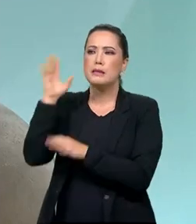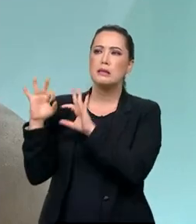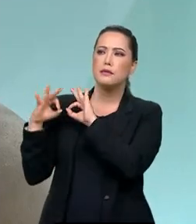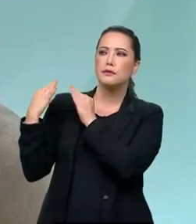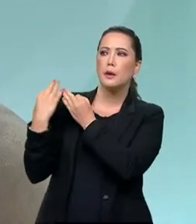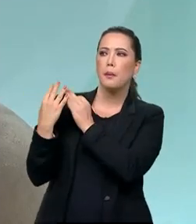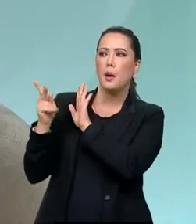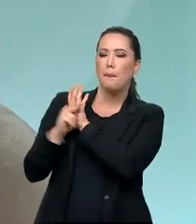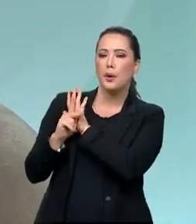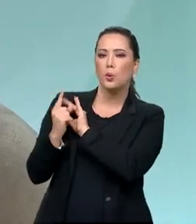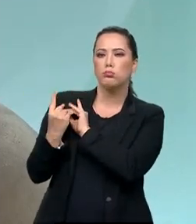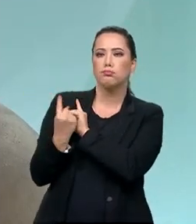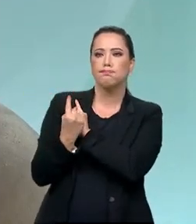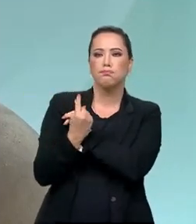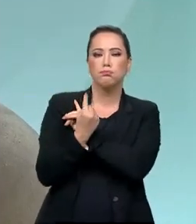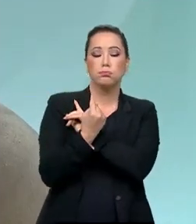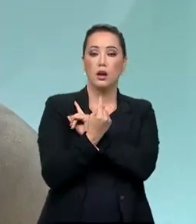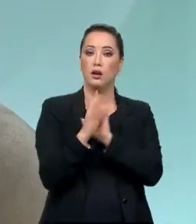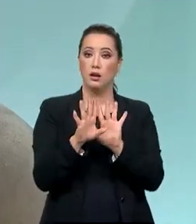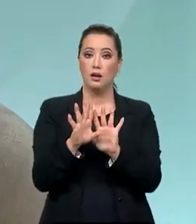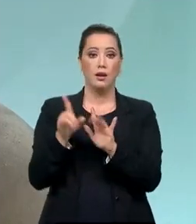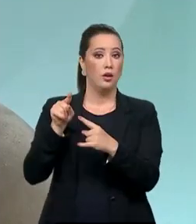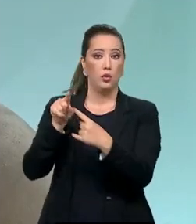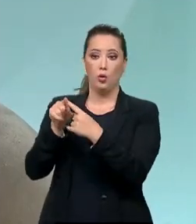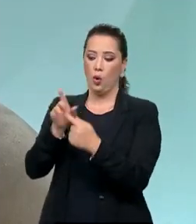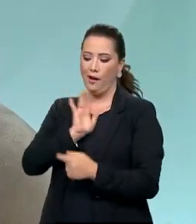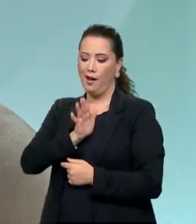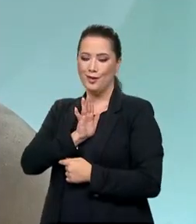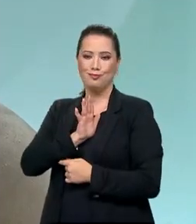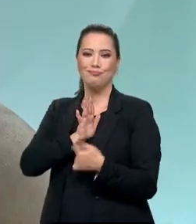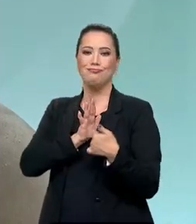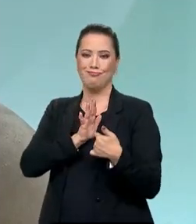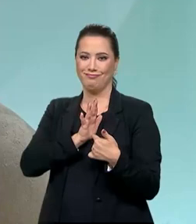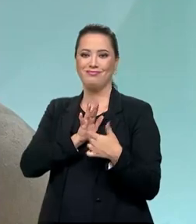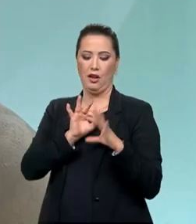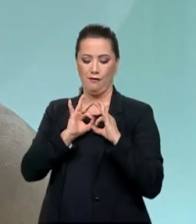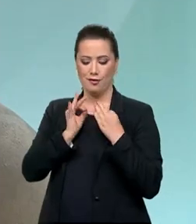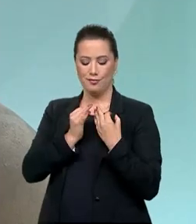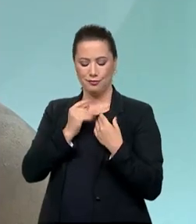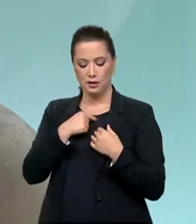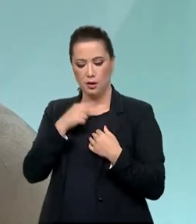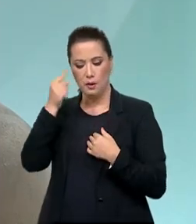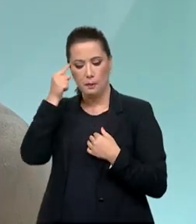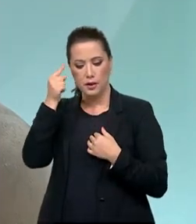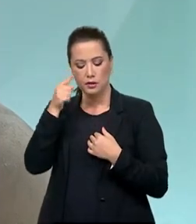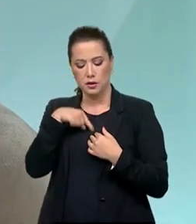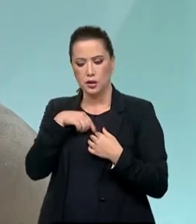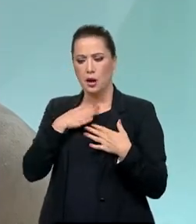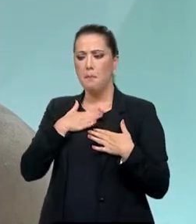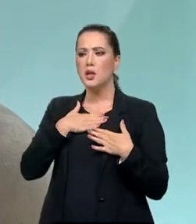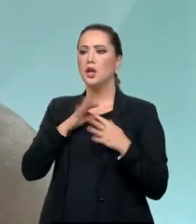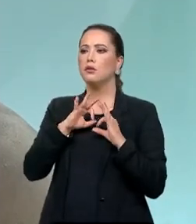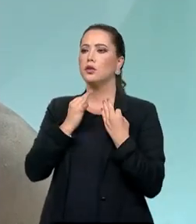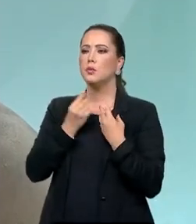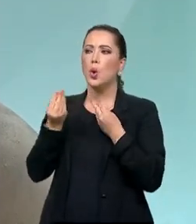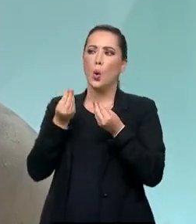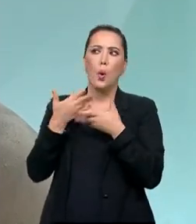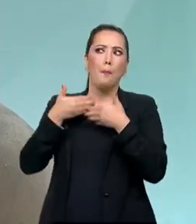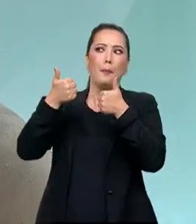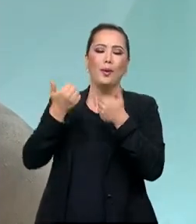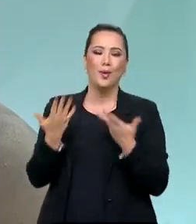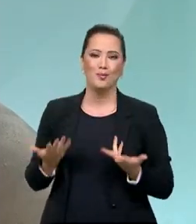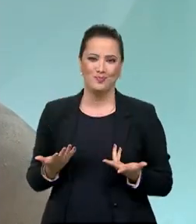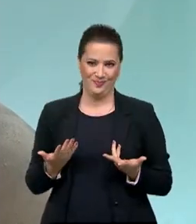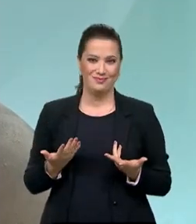repercussão, o tema família tem uma repercussão direta no coração de cada brasileiro. A gente começa a pensar, bom, e eu e a minha família? Como eu posso melhorar?